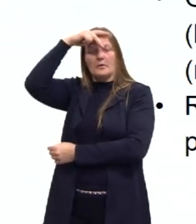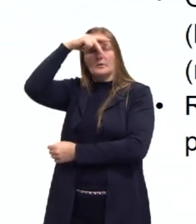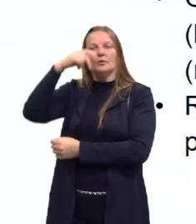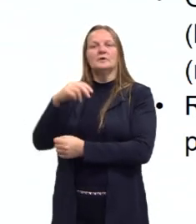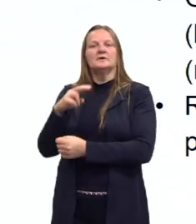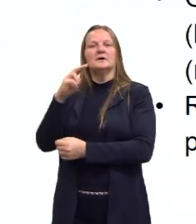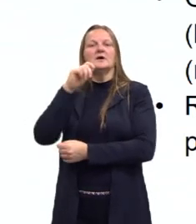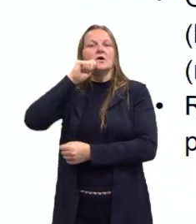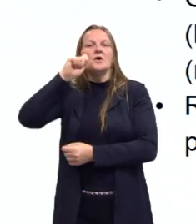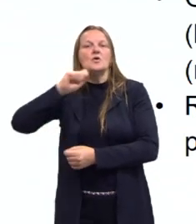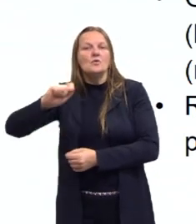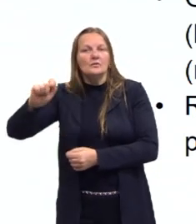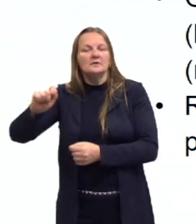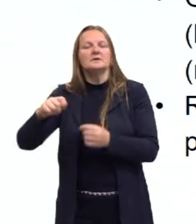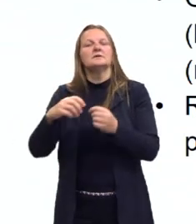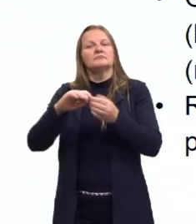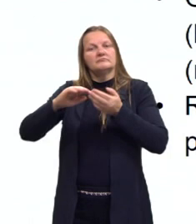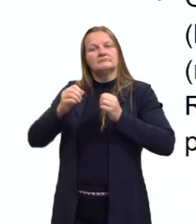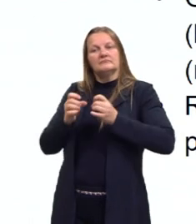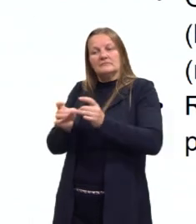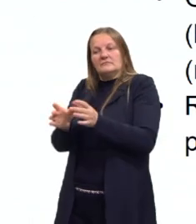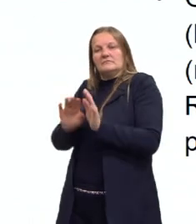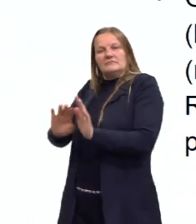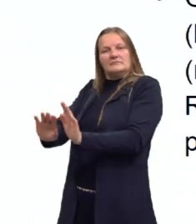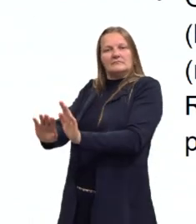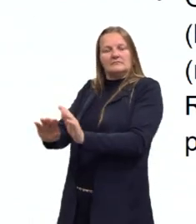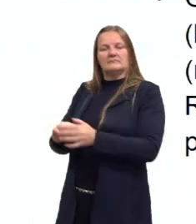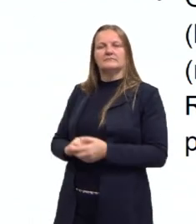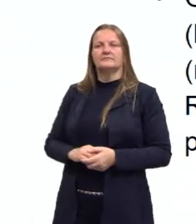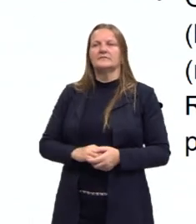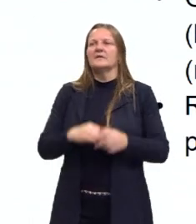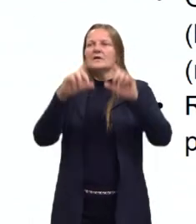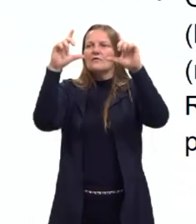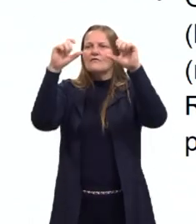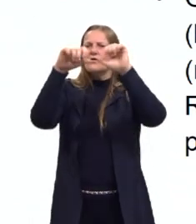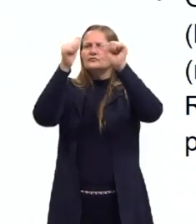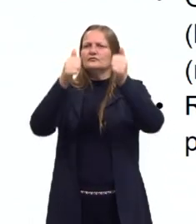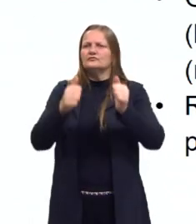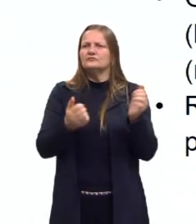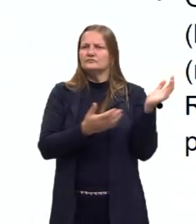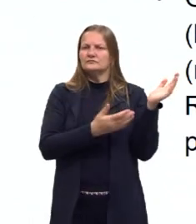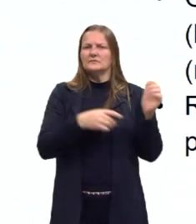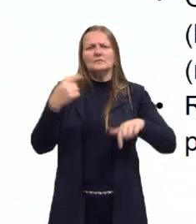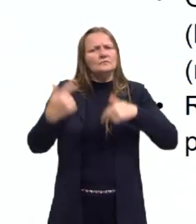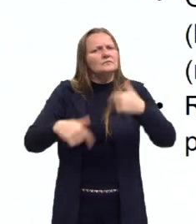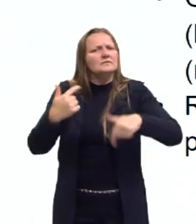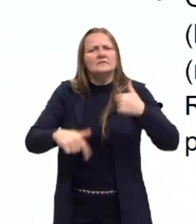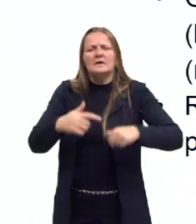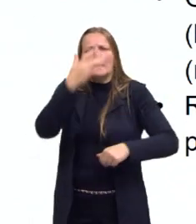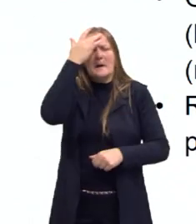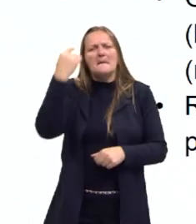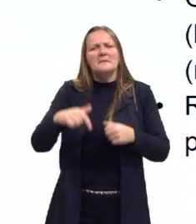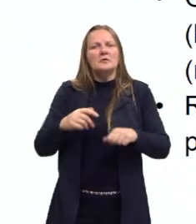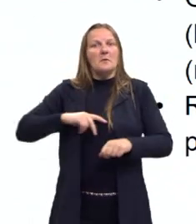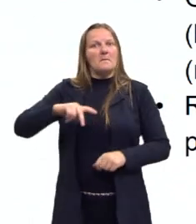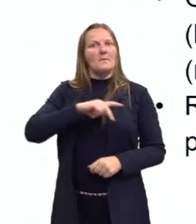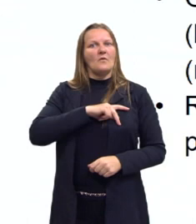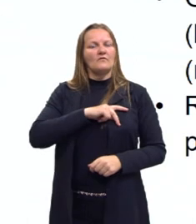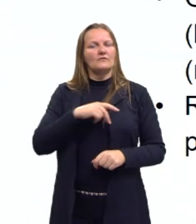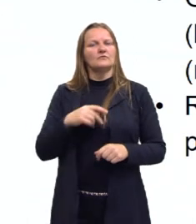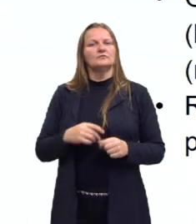E aqui, nesse slide, a gente tem uma imagem que mostra soldados, trabalhadores, pessoas do povo